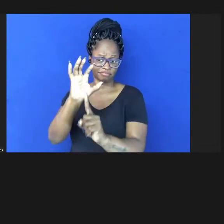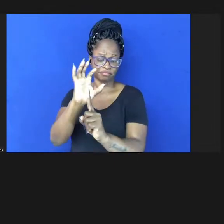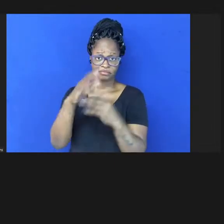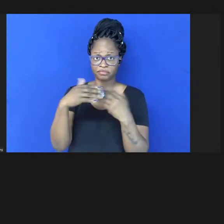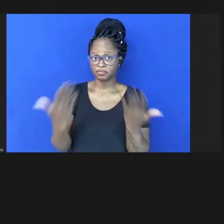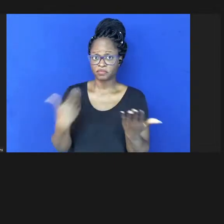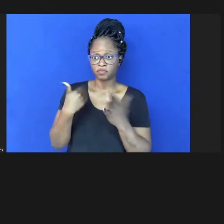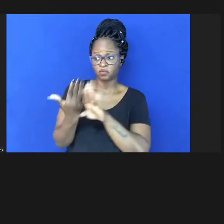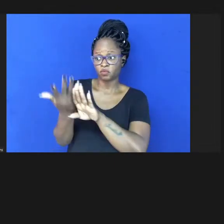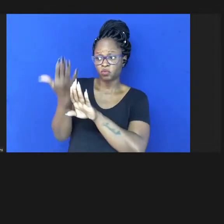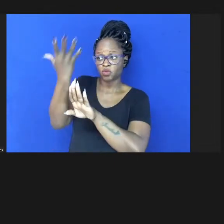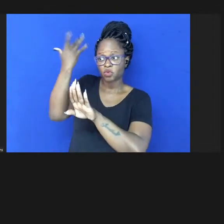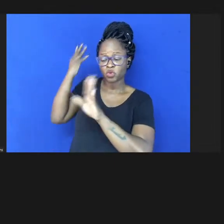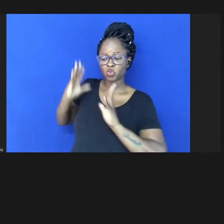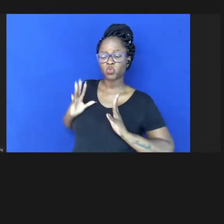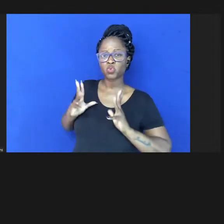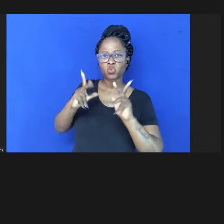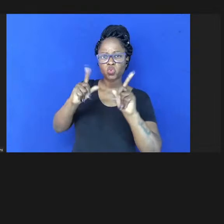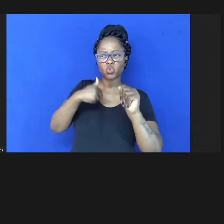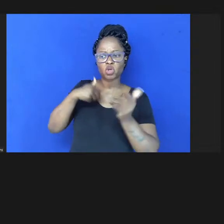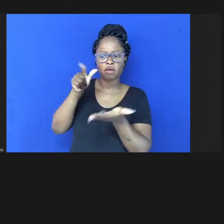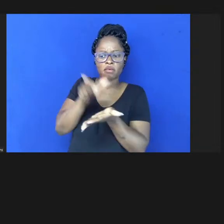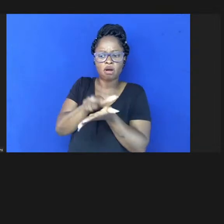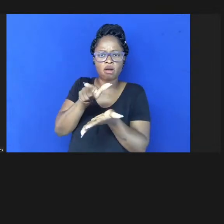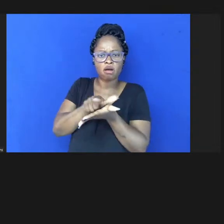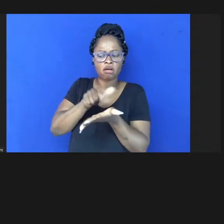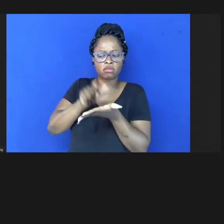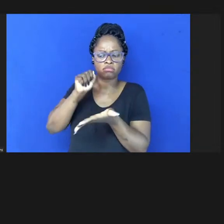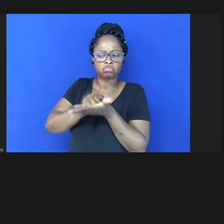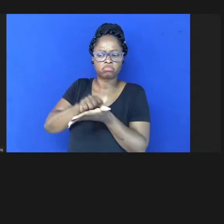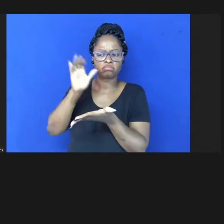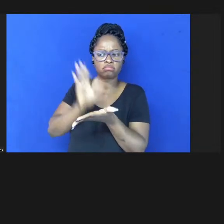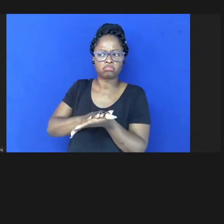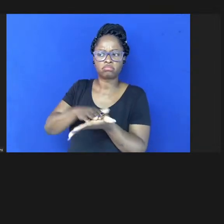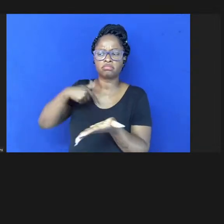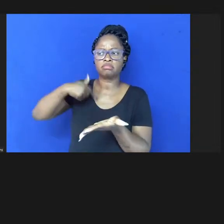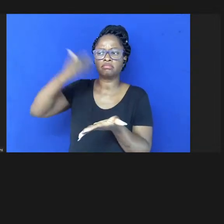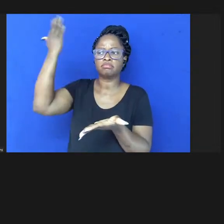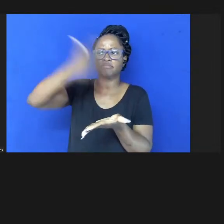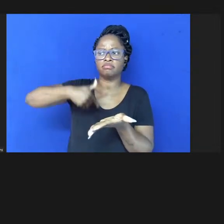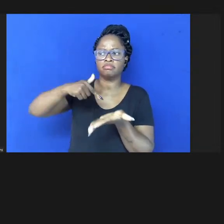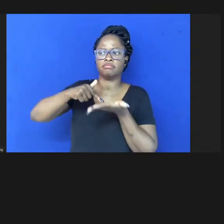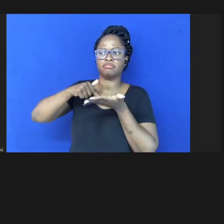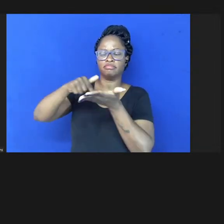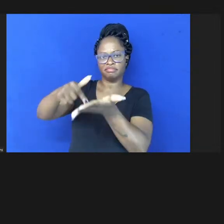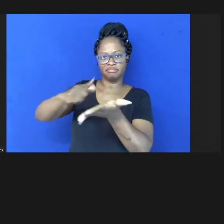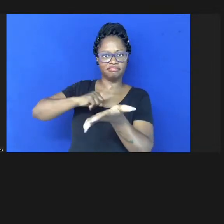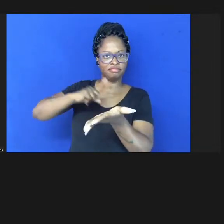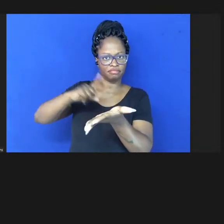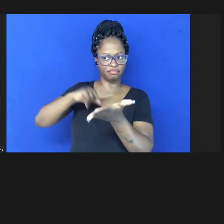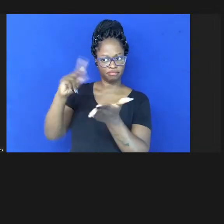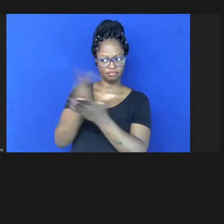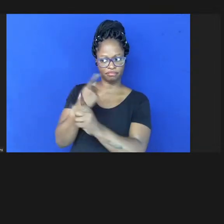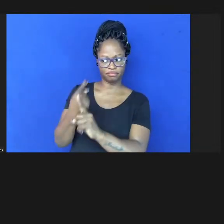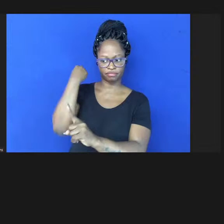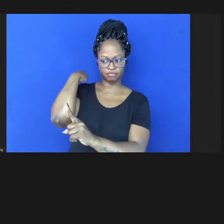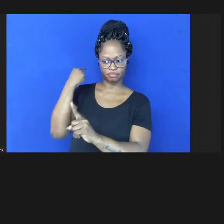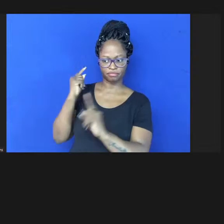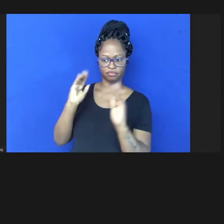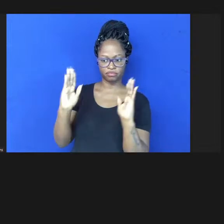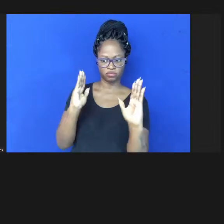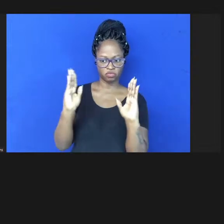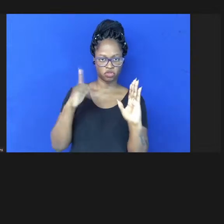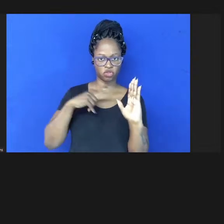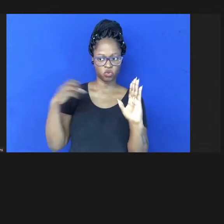época em que tudo estava no papel a retratação tinha que ser feito tinha que ocorrer dentro de um novo